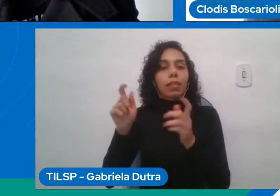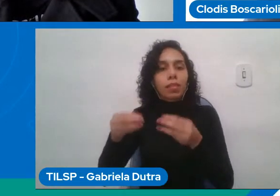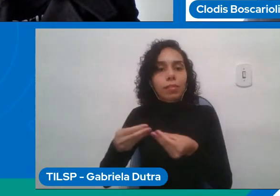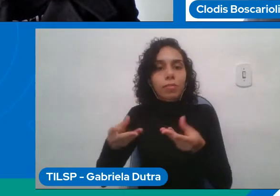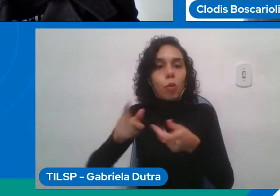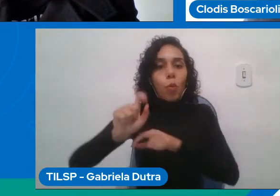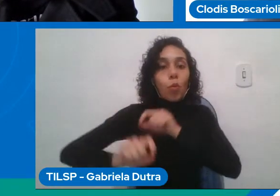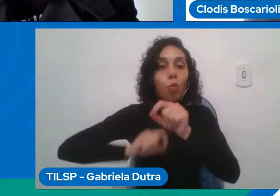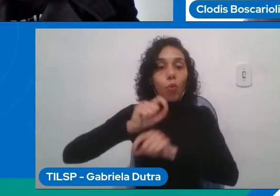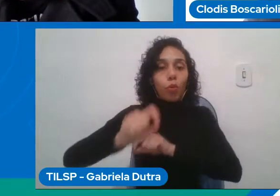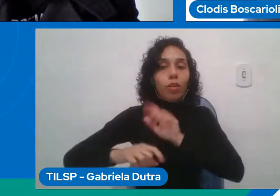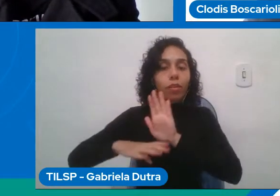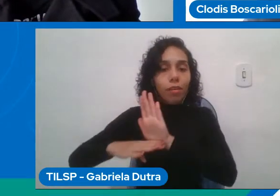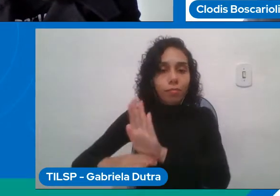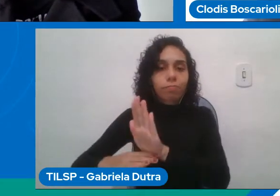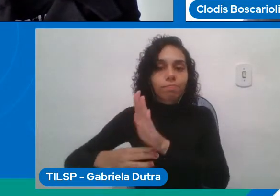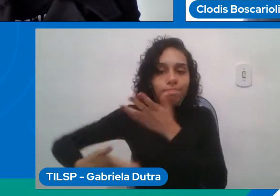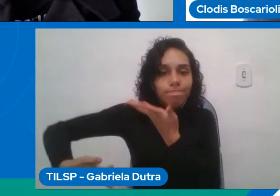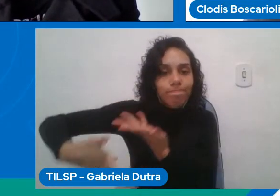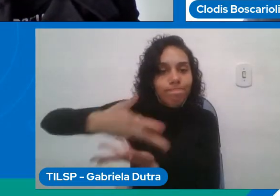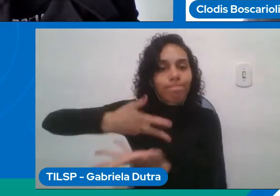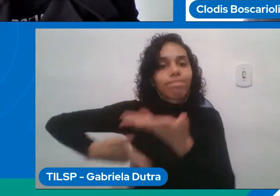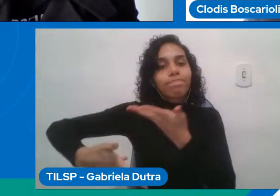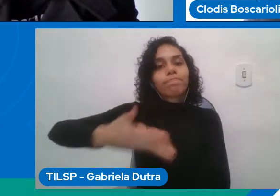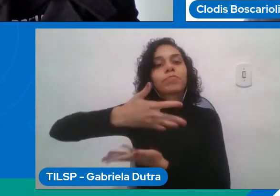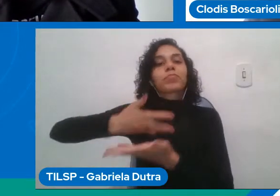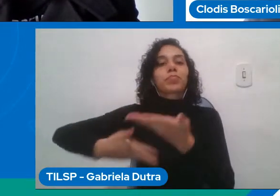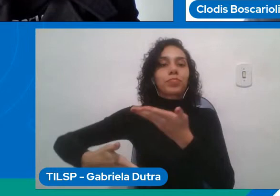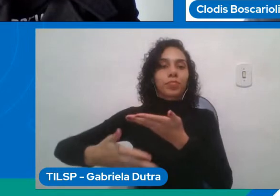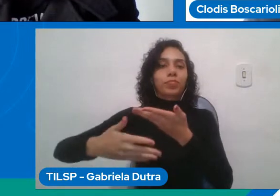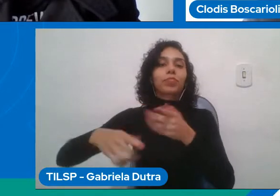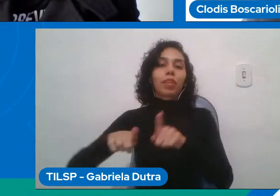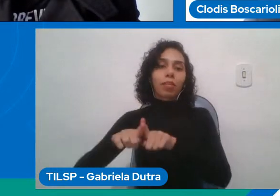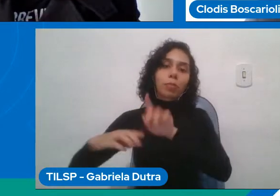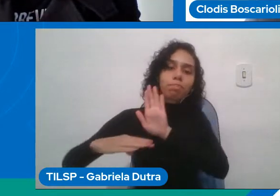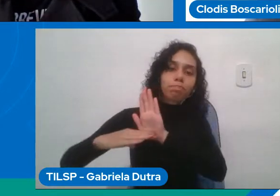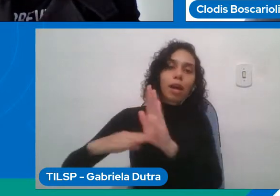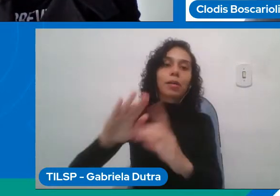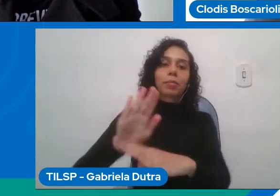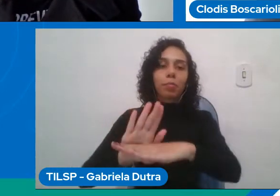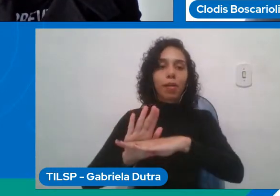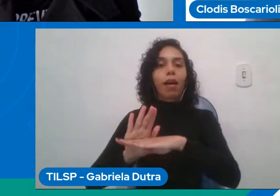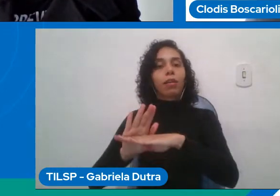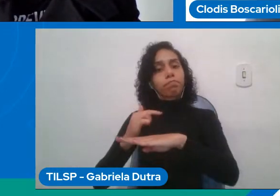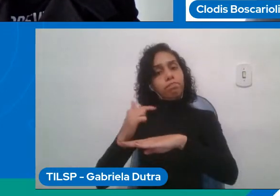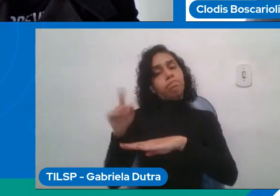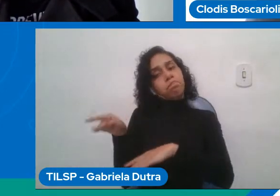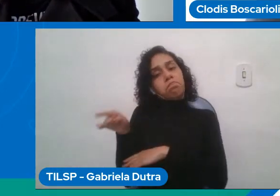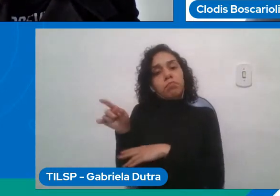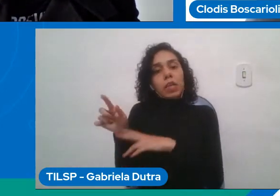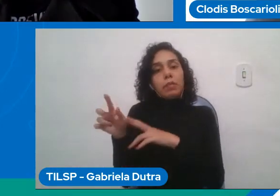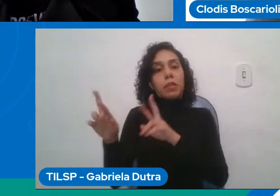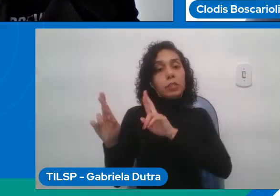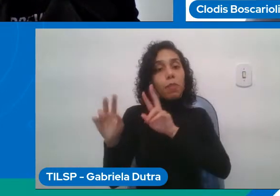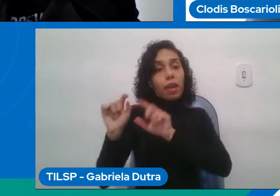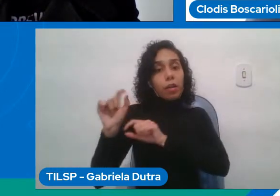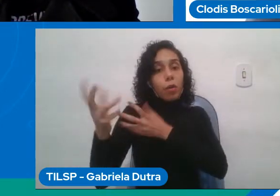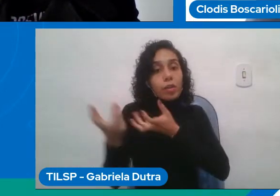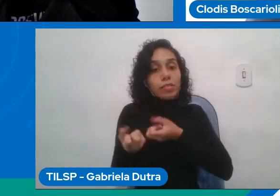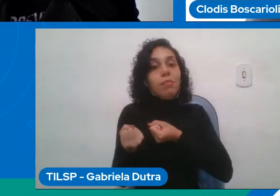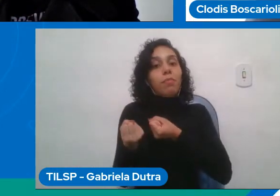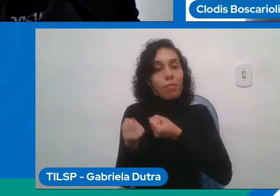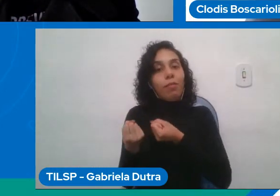você espera obter enquanto pesquisador e algumas coisas nós temos que filtrar sim